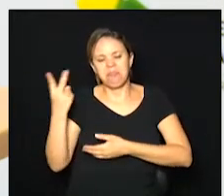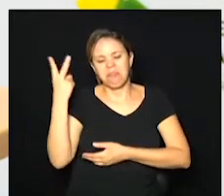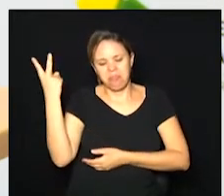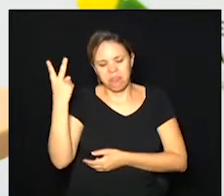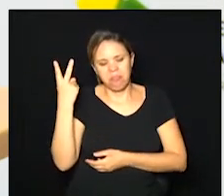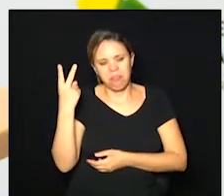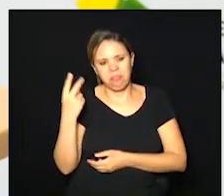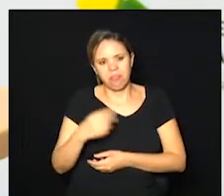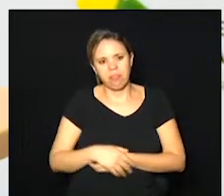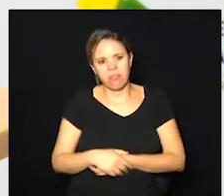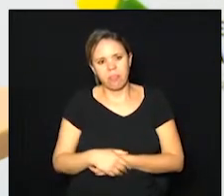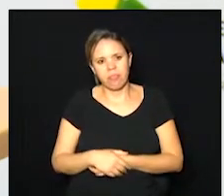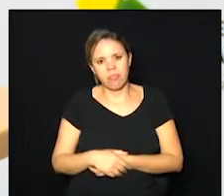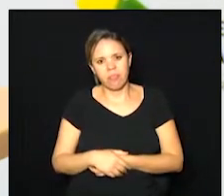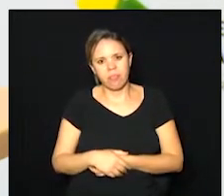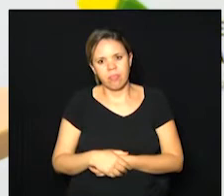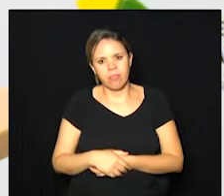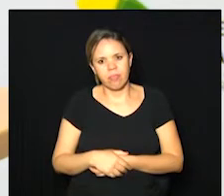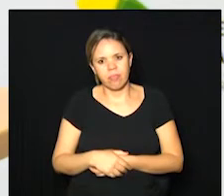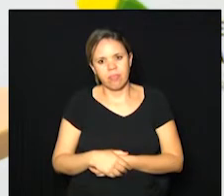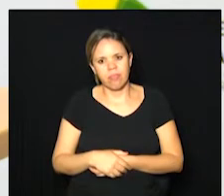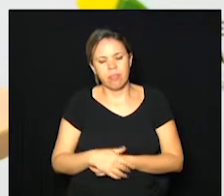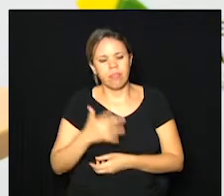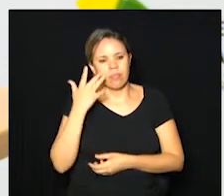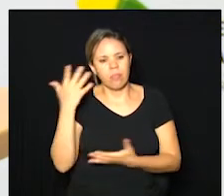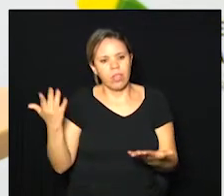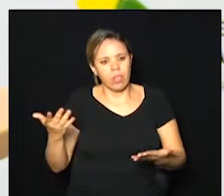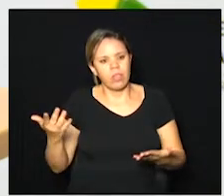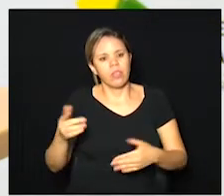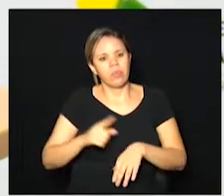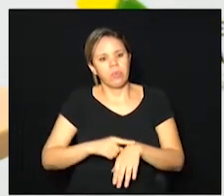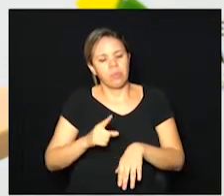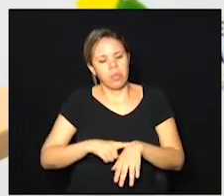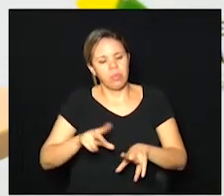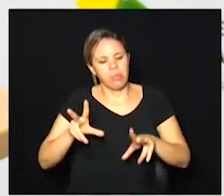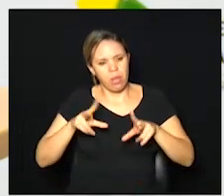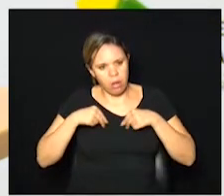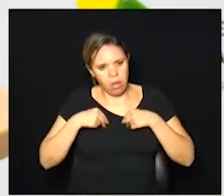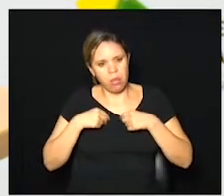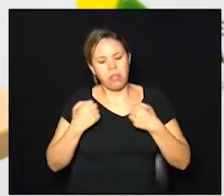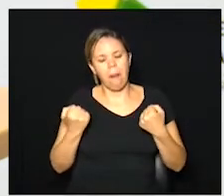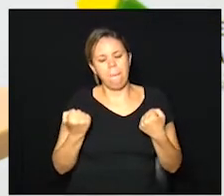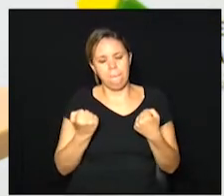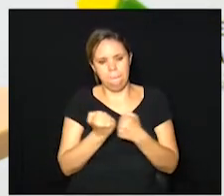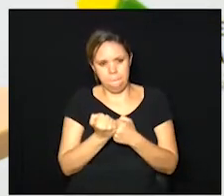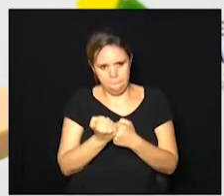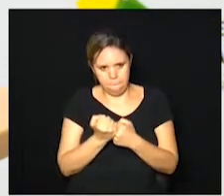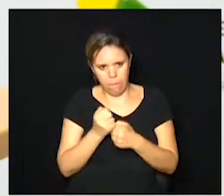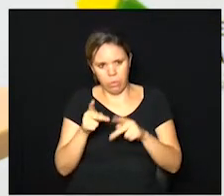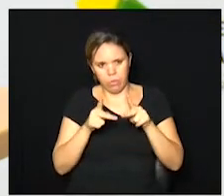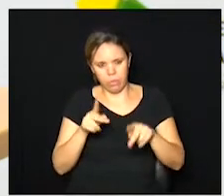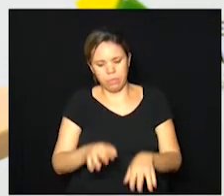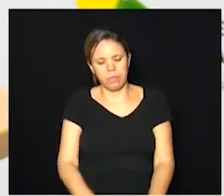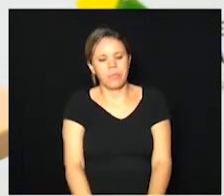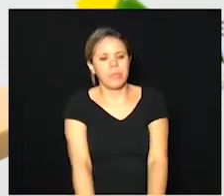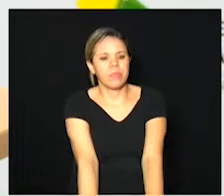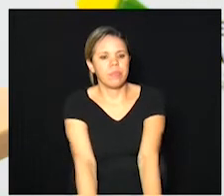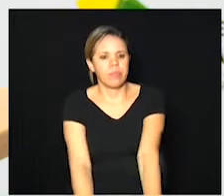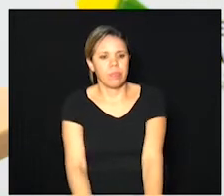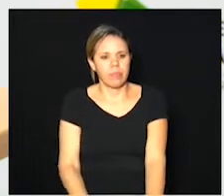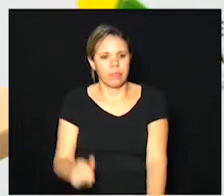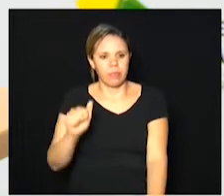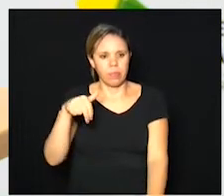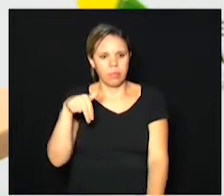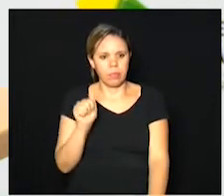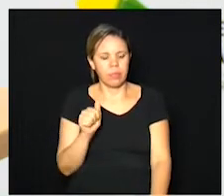eu acho que os profissionais nesse momento eles merecem esse apoio da população prefeito a internauta Ana